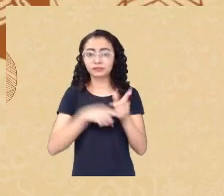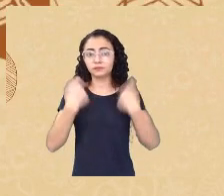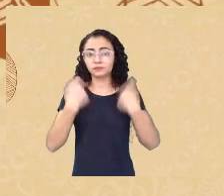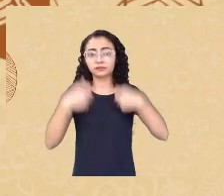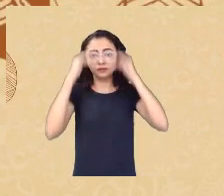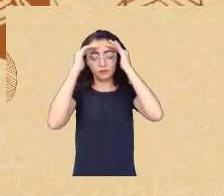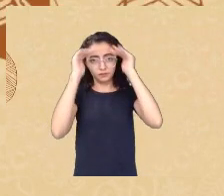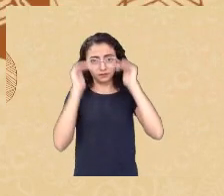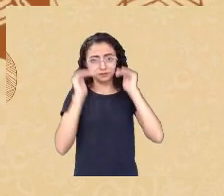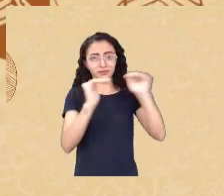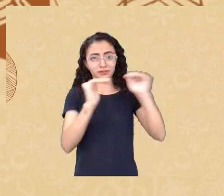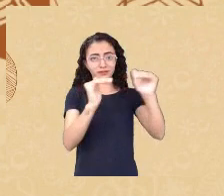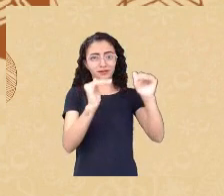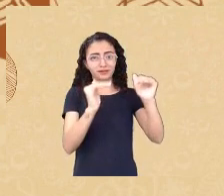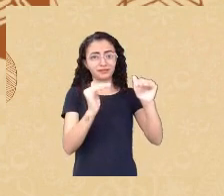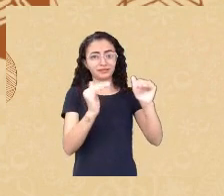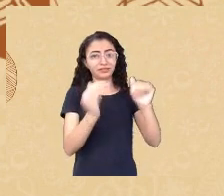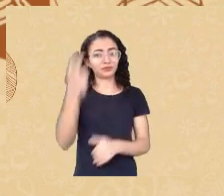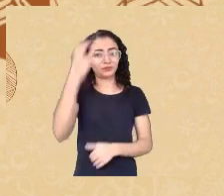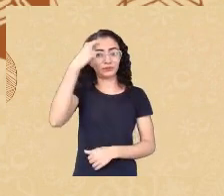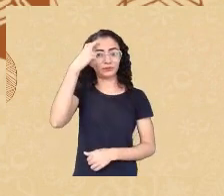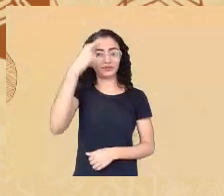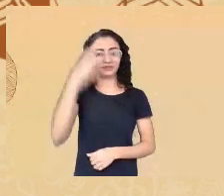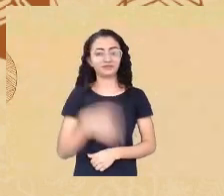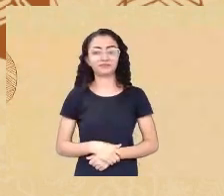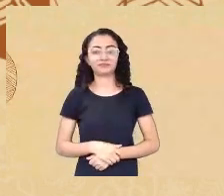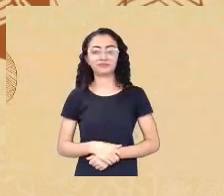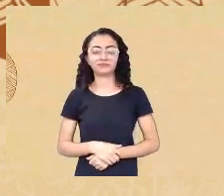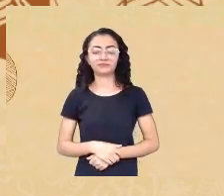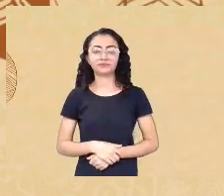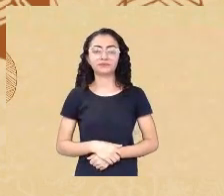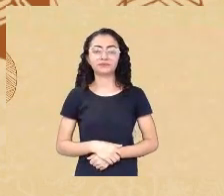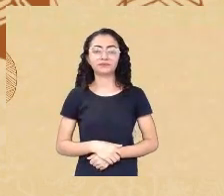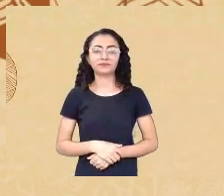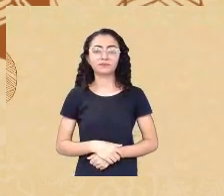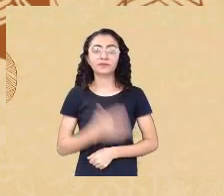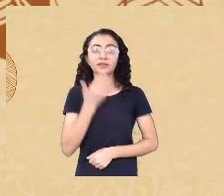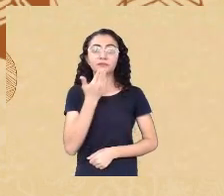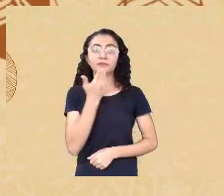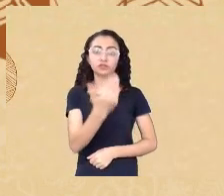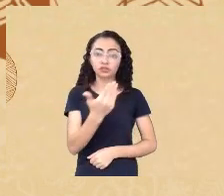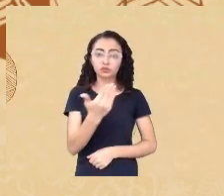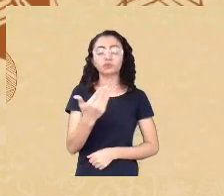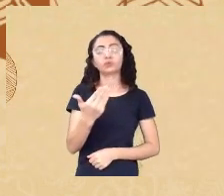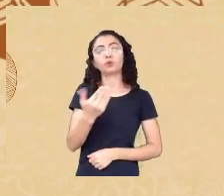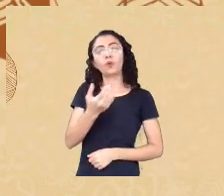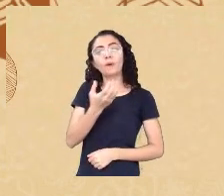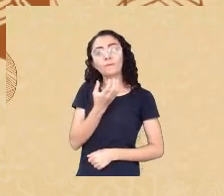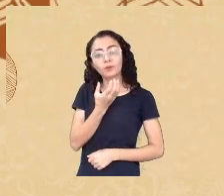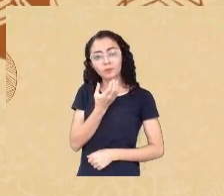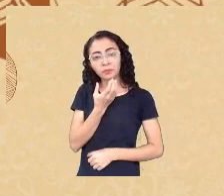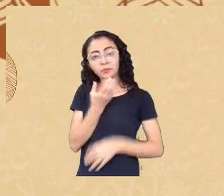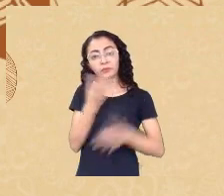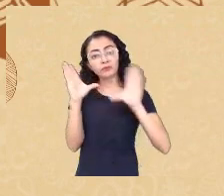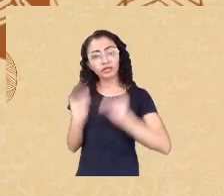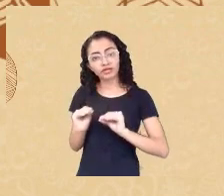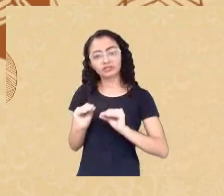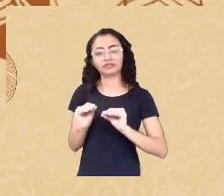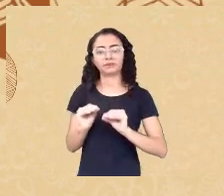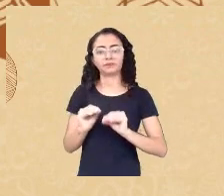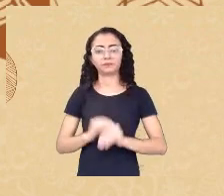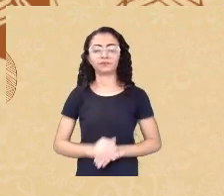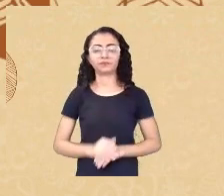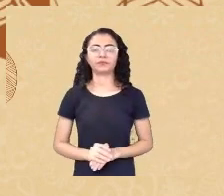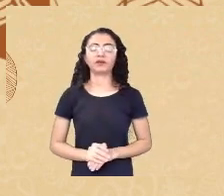como? Ione por favor fecha o seu microfone elas tem que ser pautadas para a questão cultural